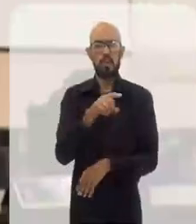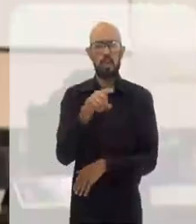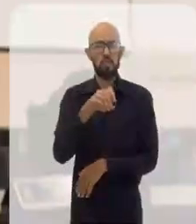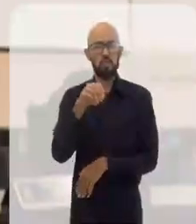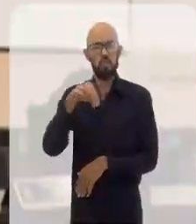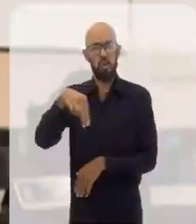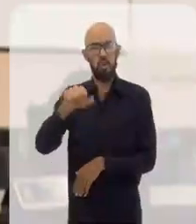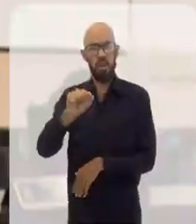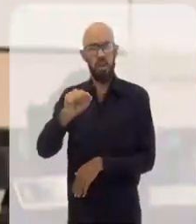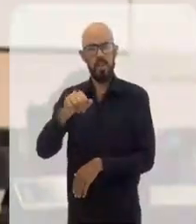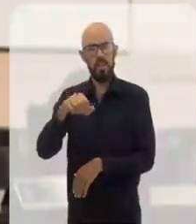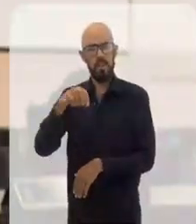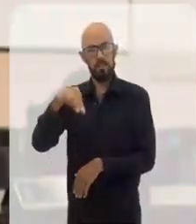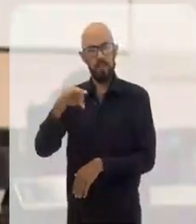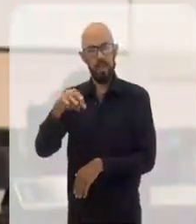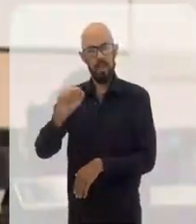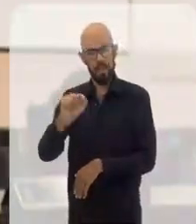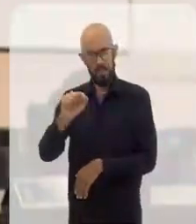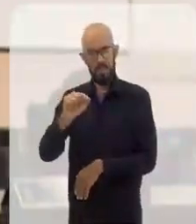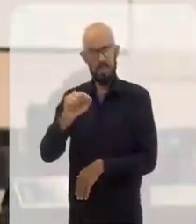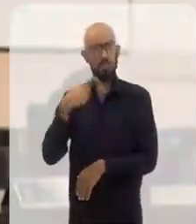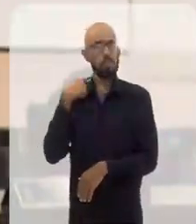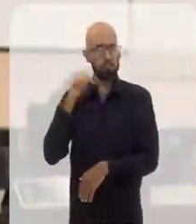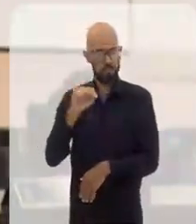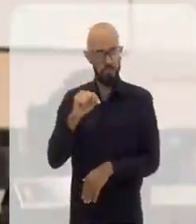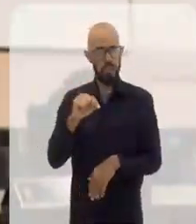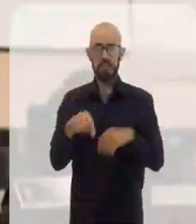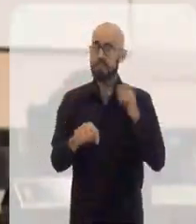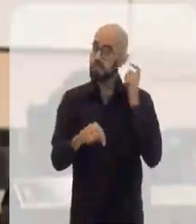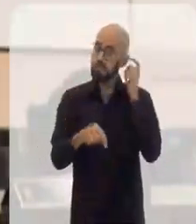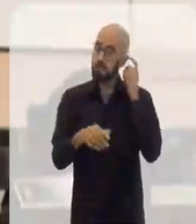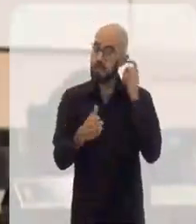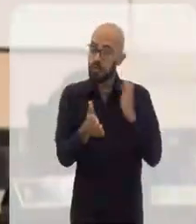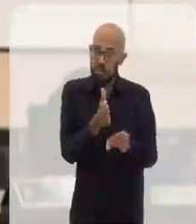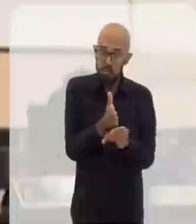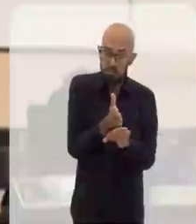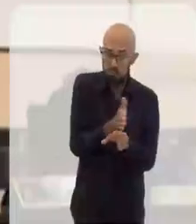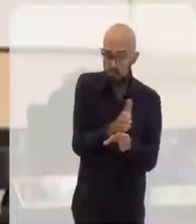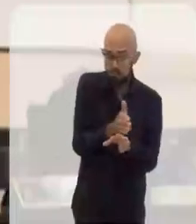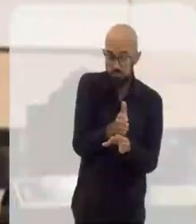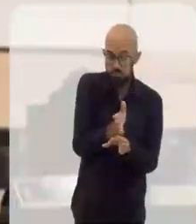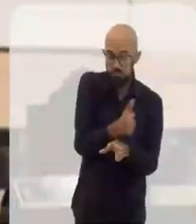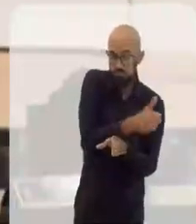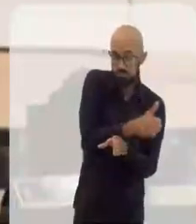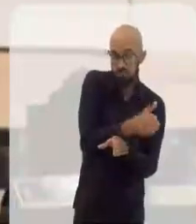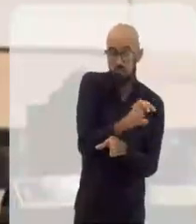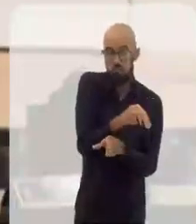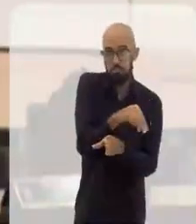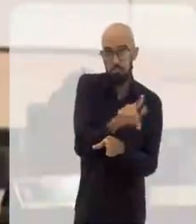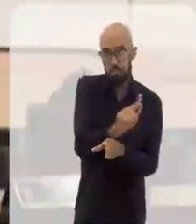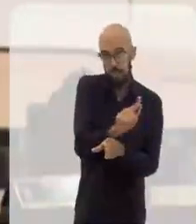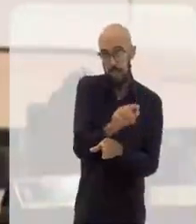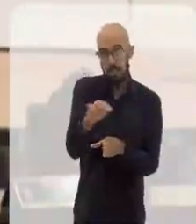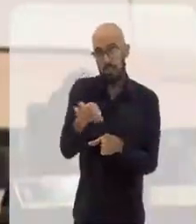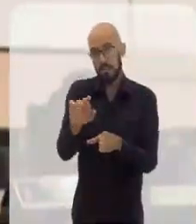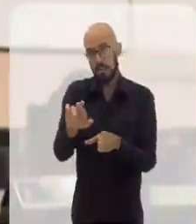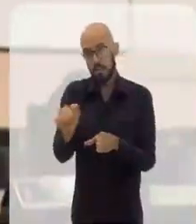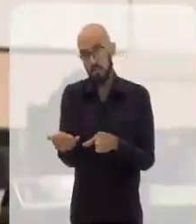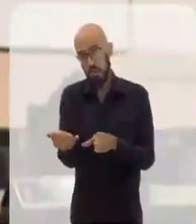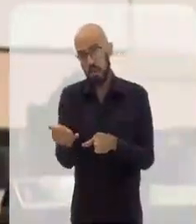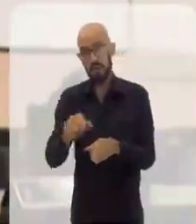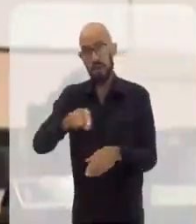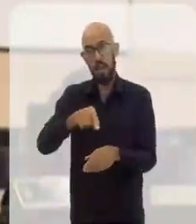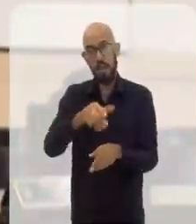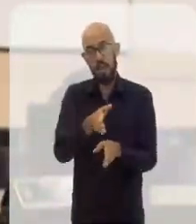especificamente Muriaé, Fervedouro, que é a zona limítrofe aqui, e desceram o Rio Muriaé e